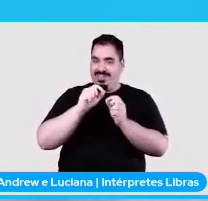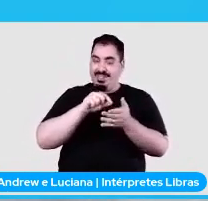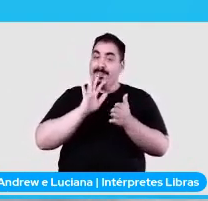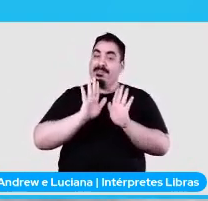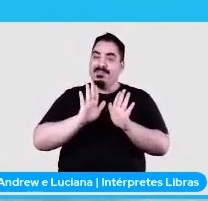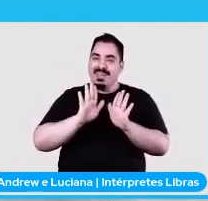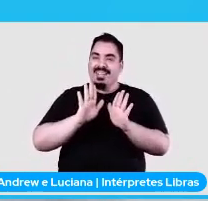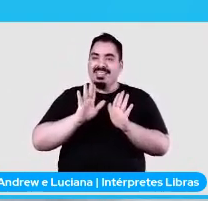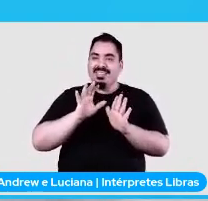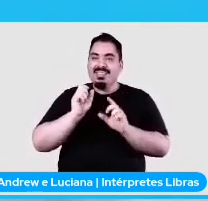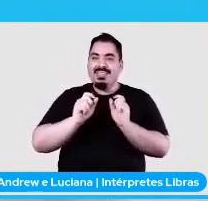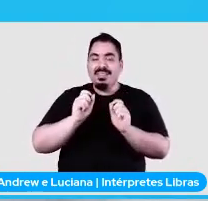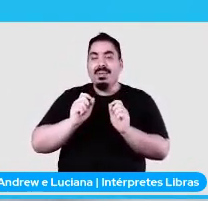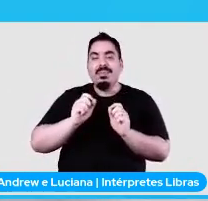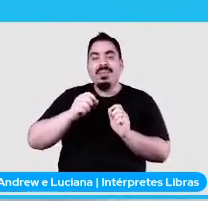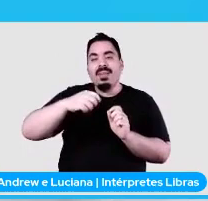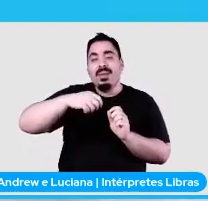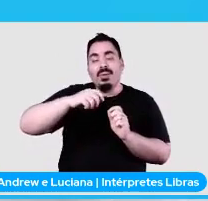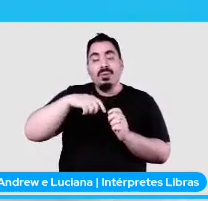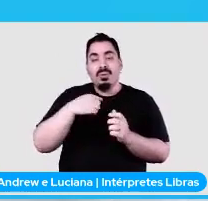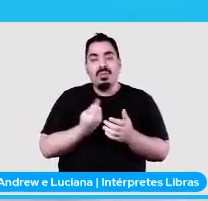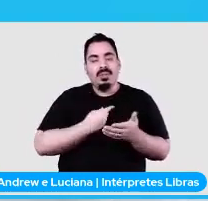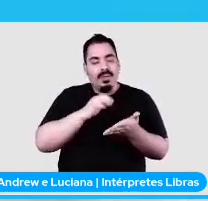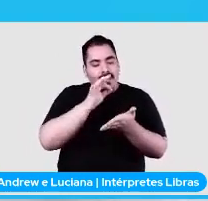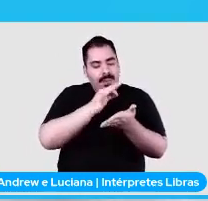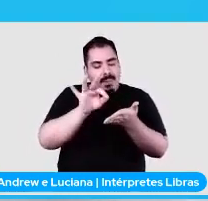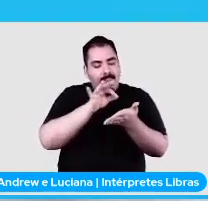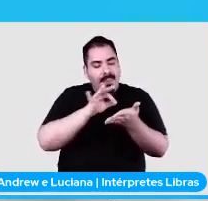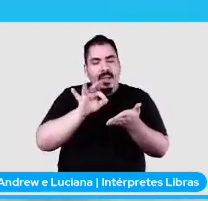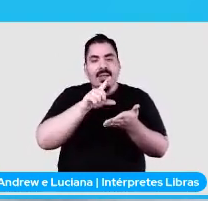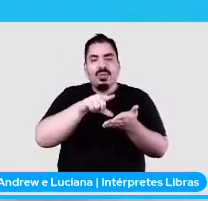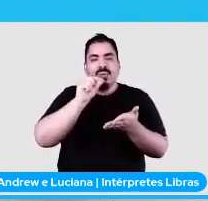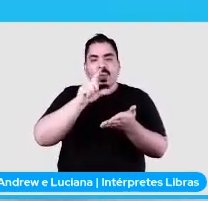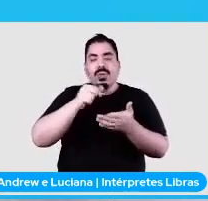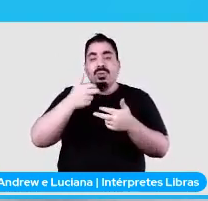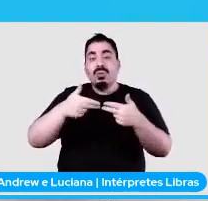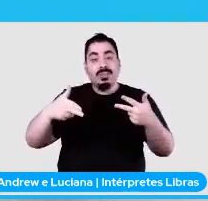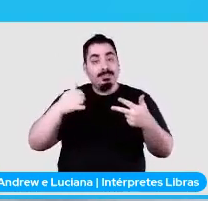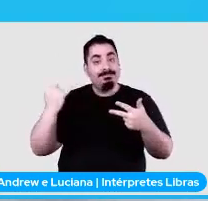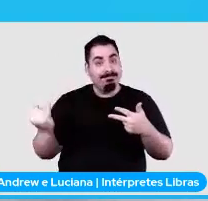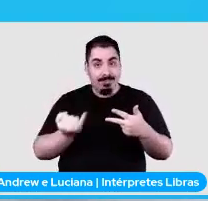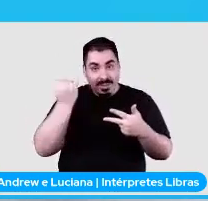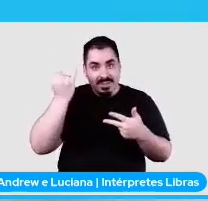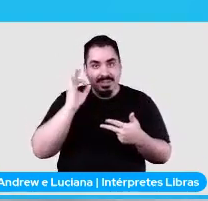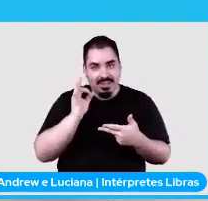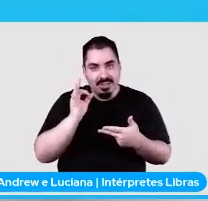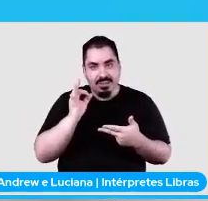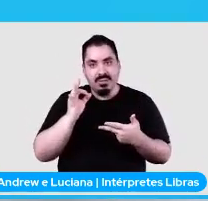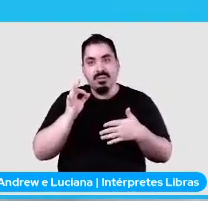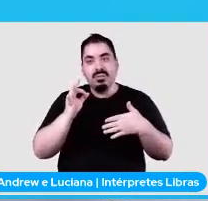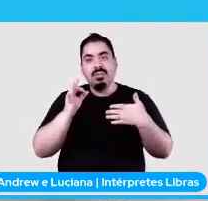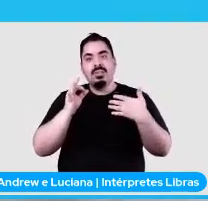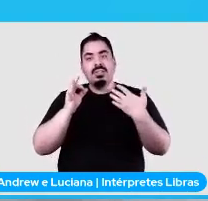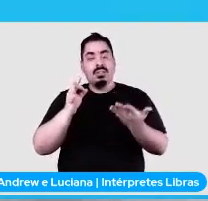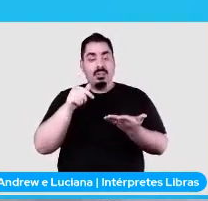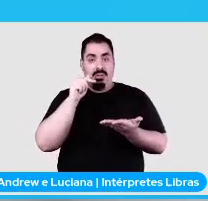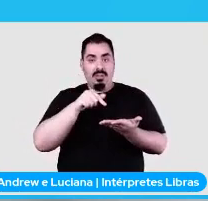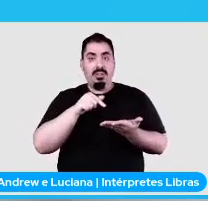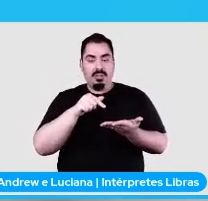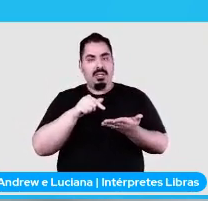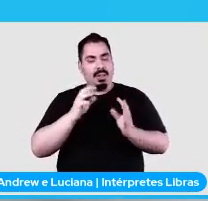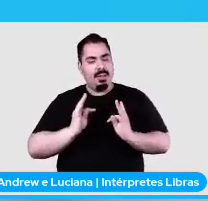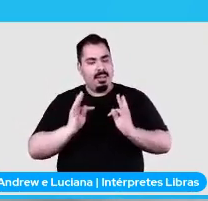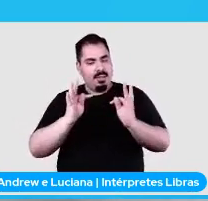a gente sublinhava partes, destacava partes importantes, né? E aí essa técnica aqui de sumarização,